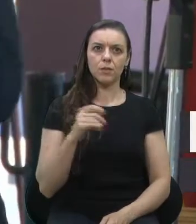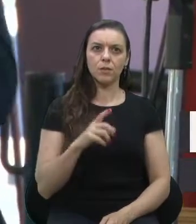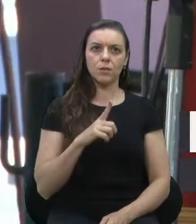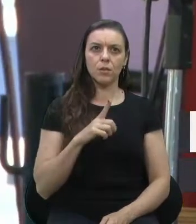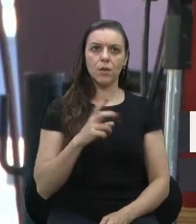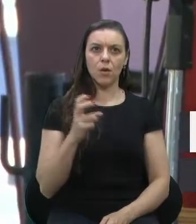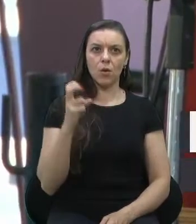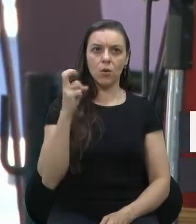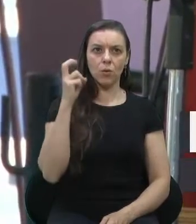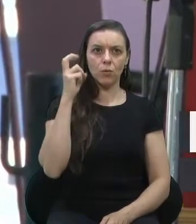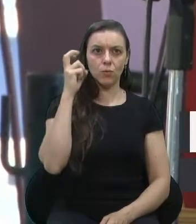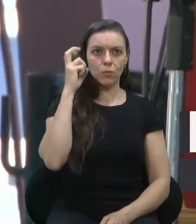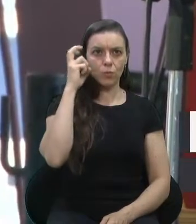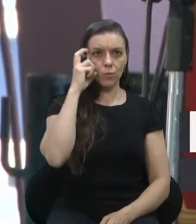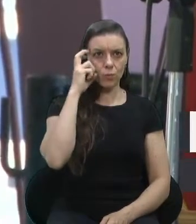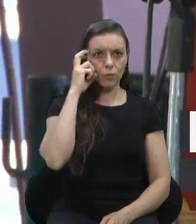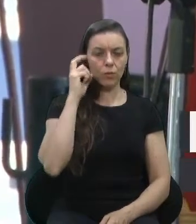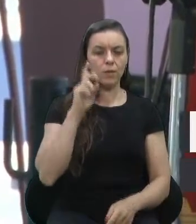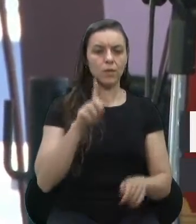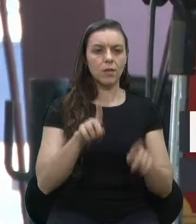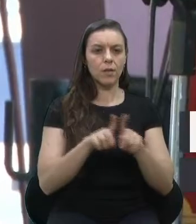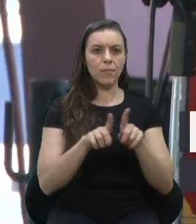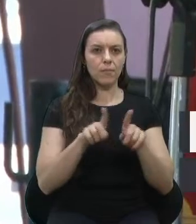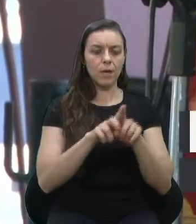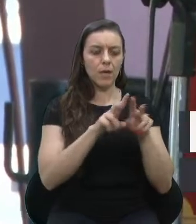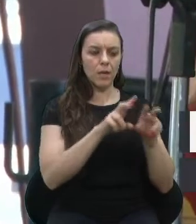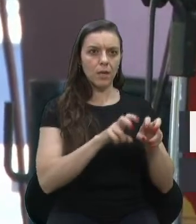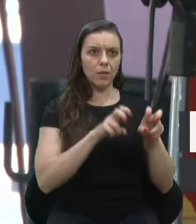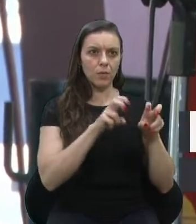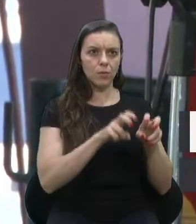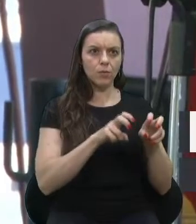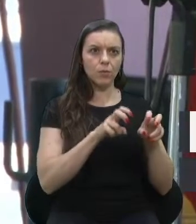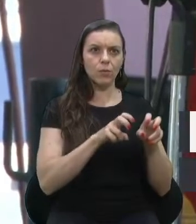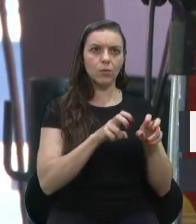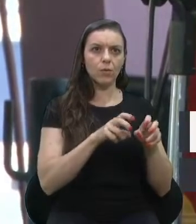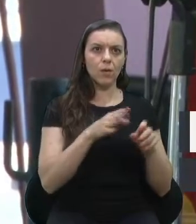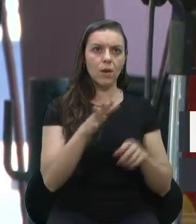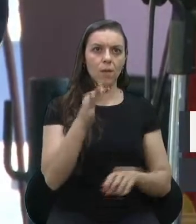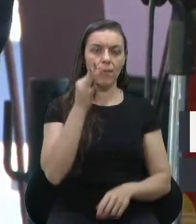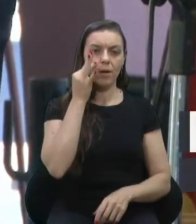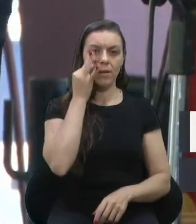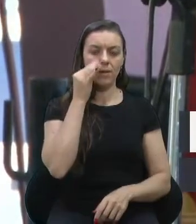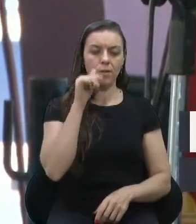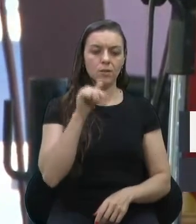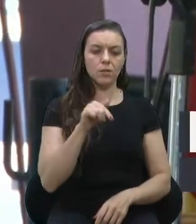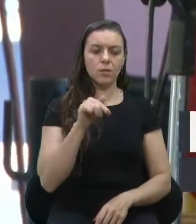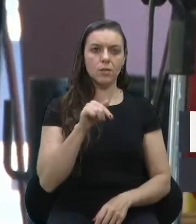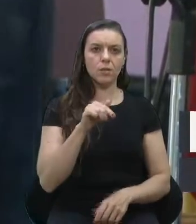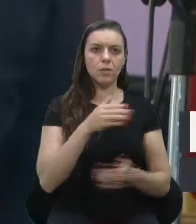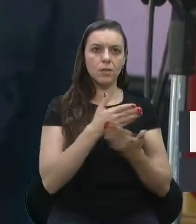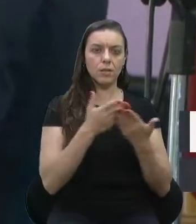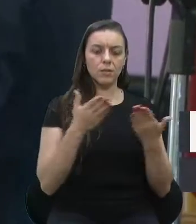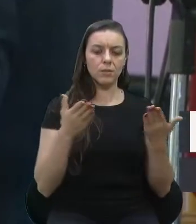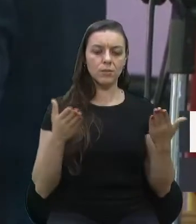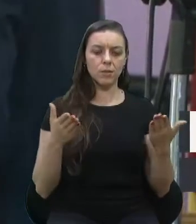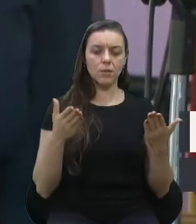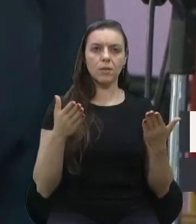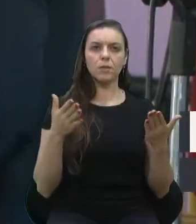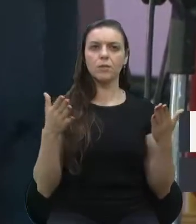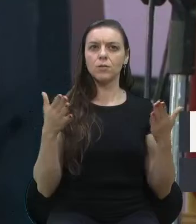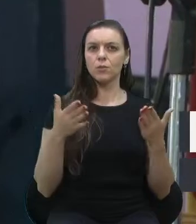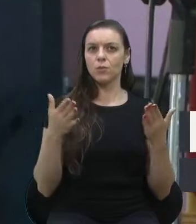cultura, tanto quanto a questão da agricultura, está presente aqui neste espaço que nós estamos